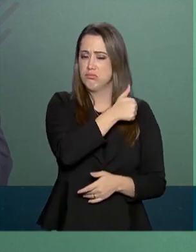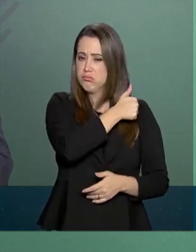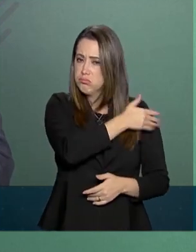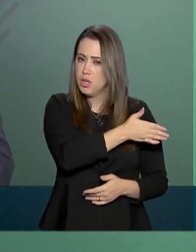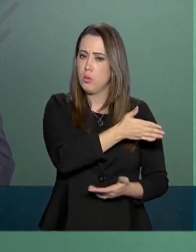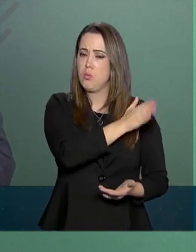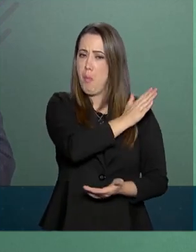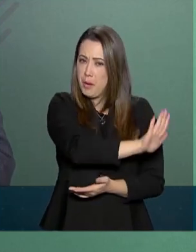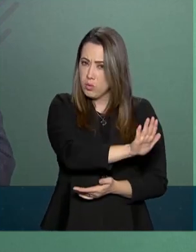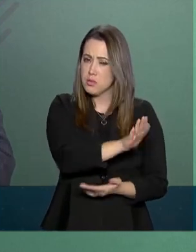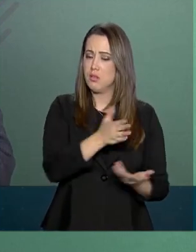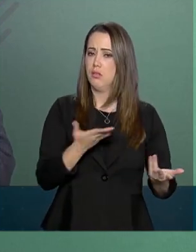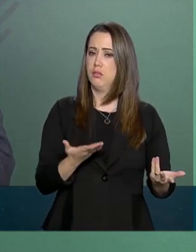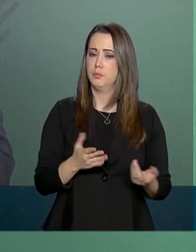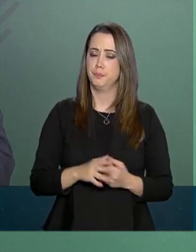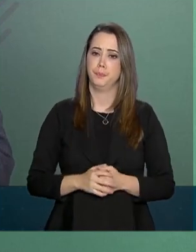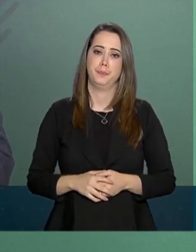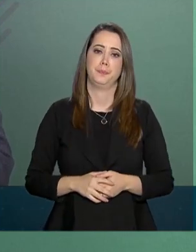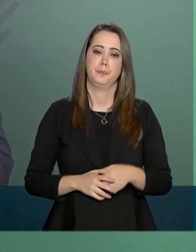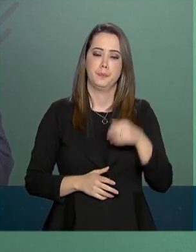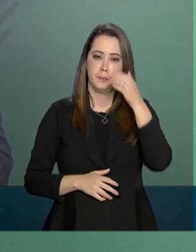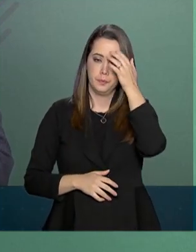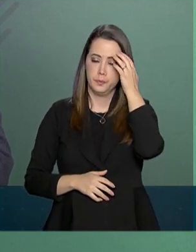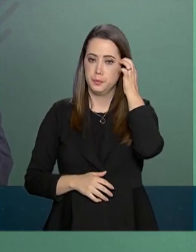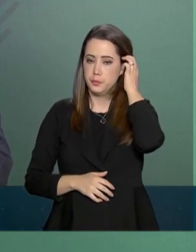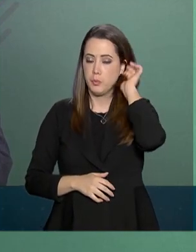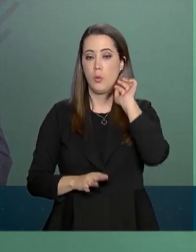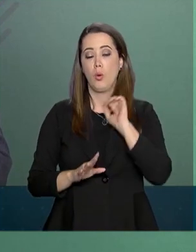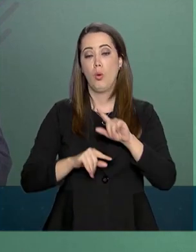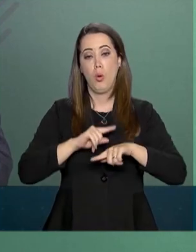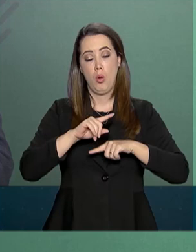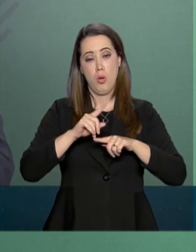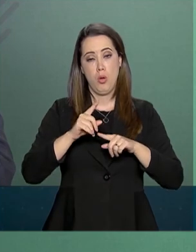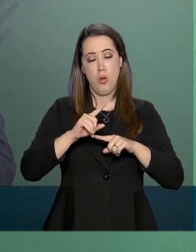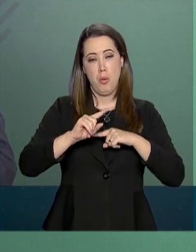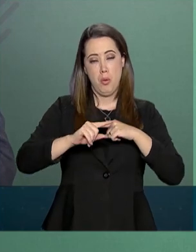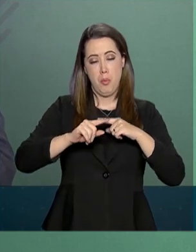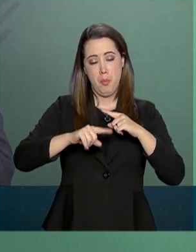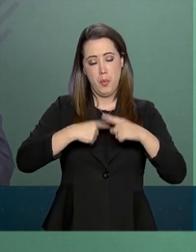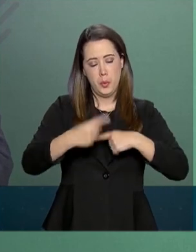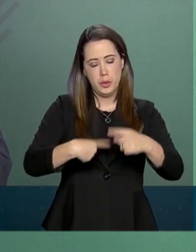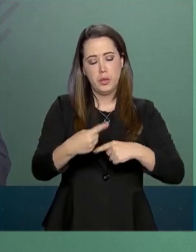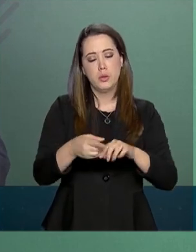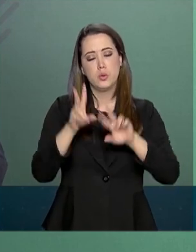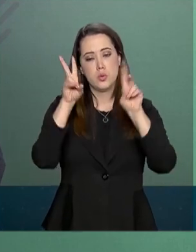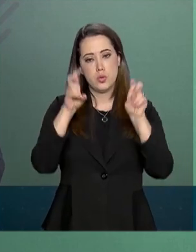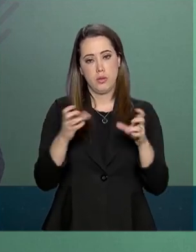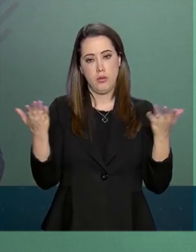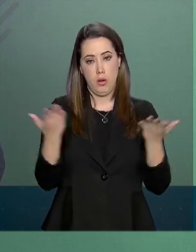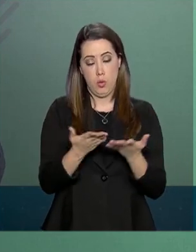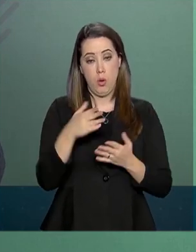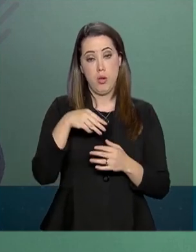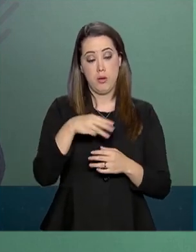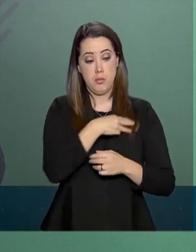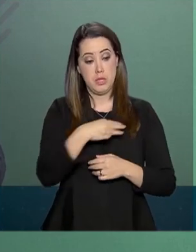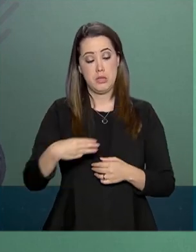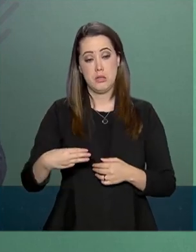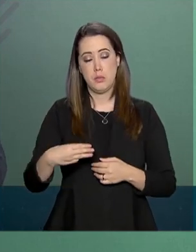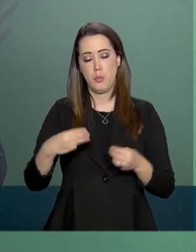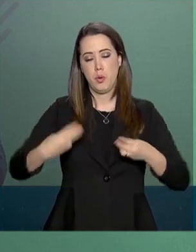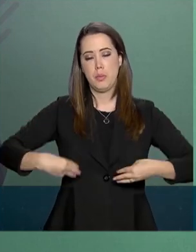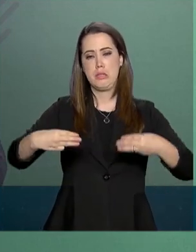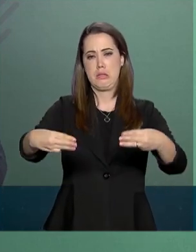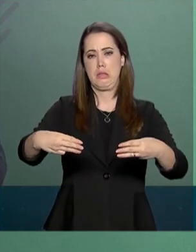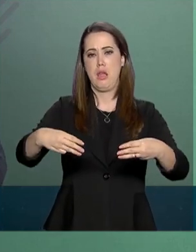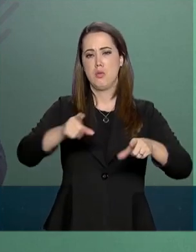Ministério da Agricultura, Pecuária e Abastecimento. O MAPA. A ministra